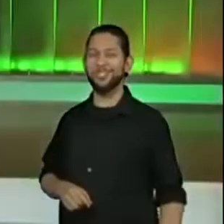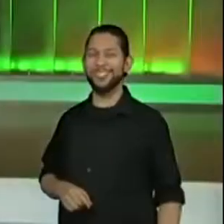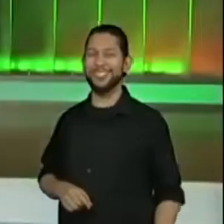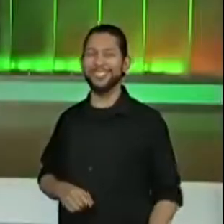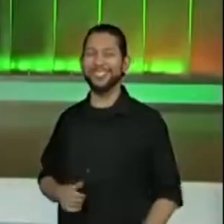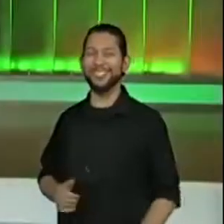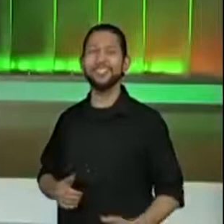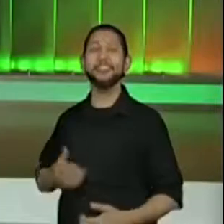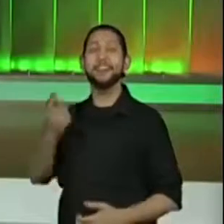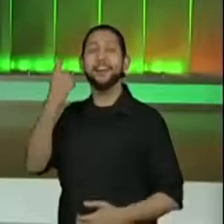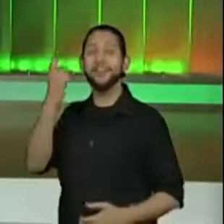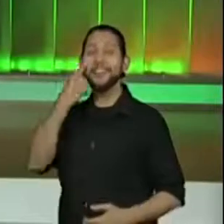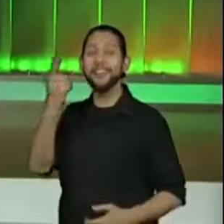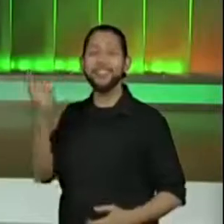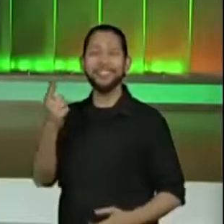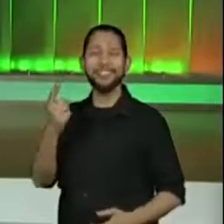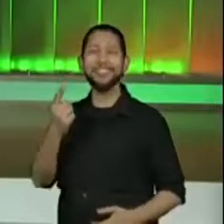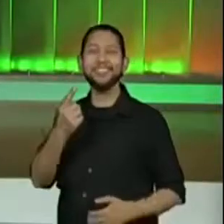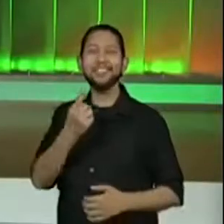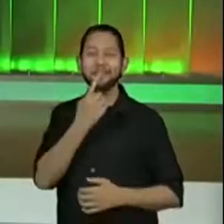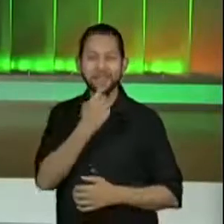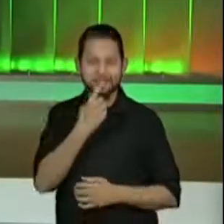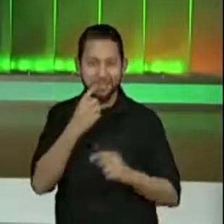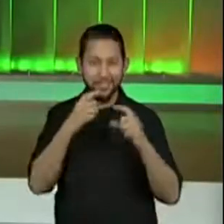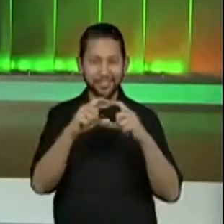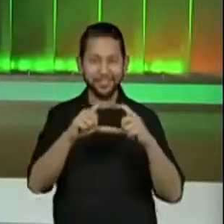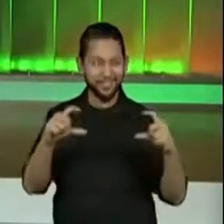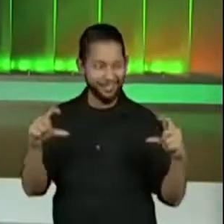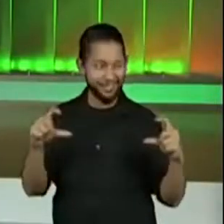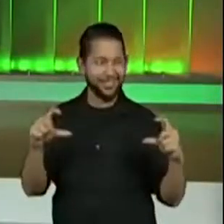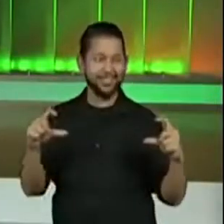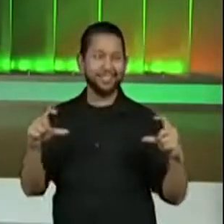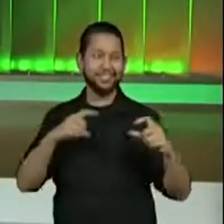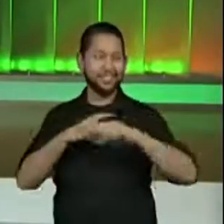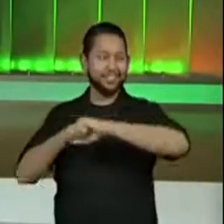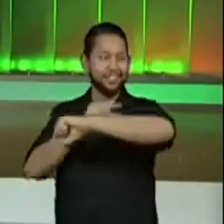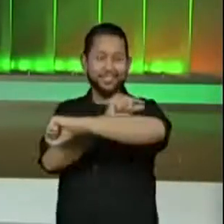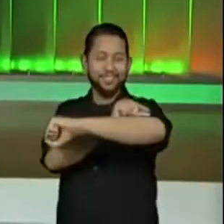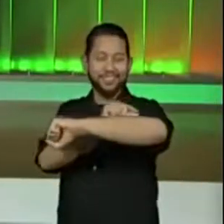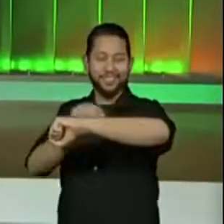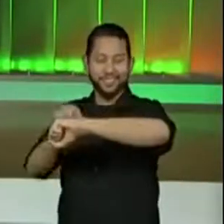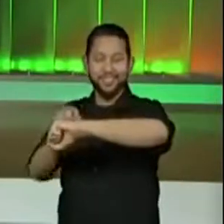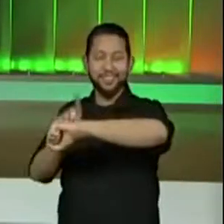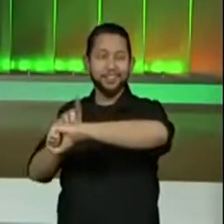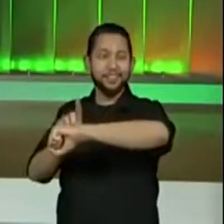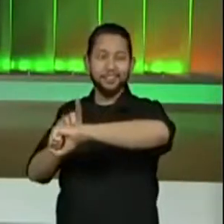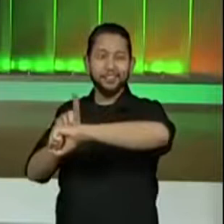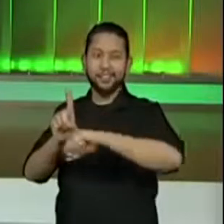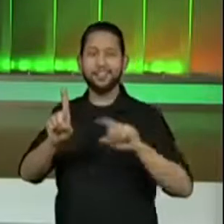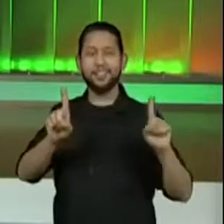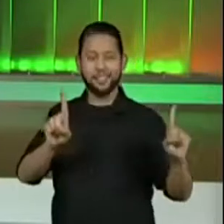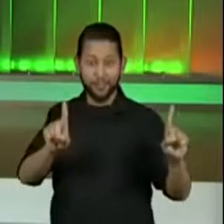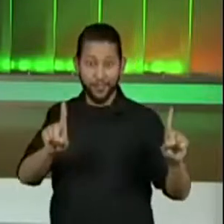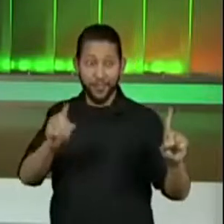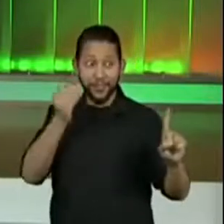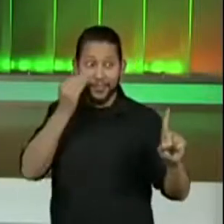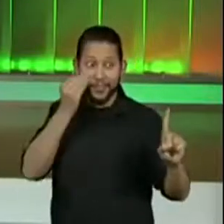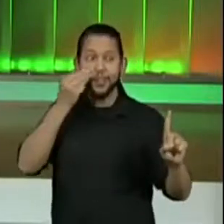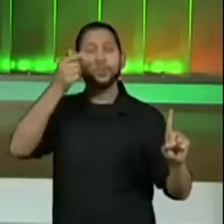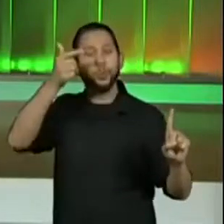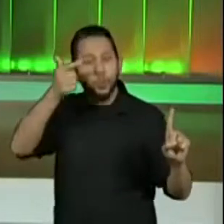Aqui eu tenho a fita vermelha, tenho a nossa régua e aí a gente vai realizar a medição